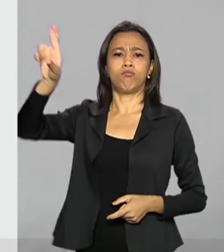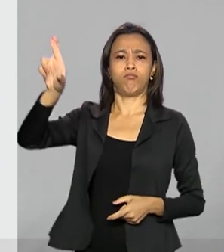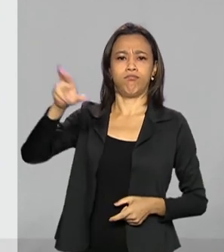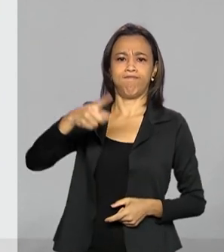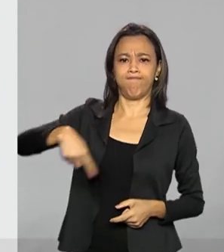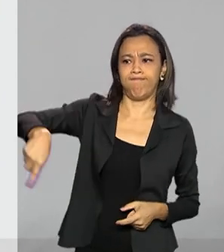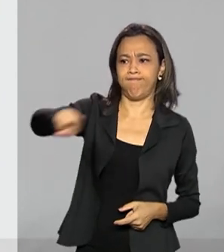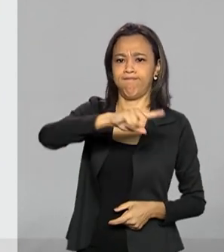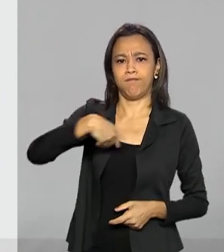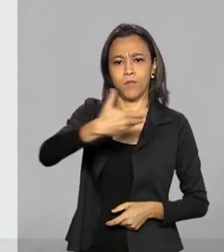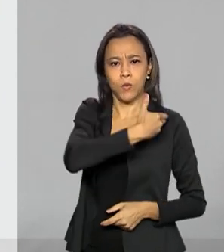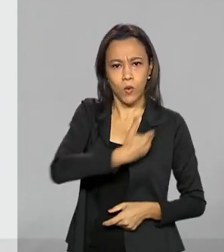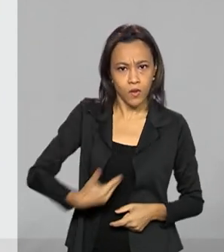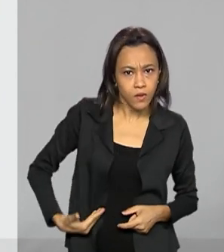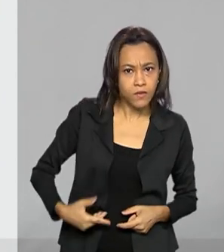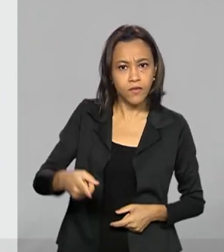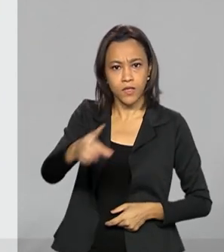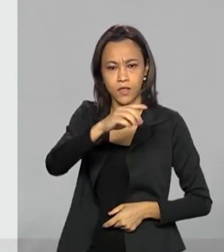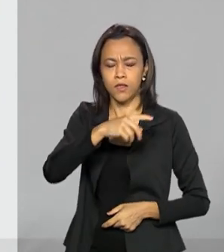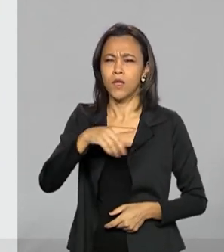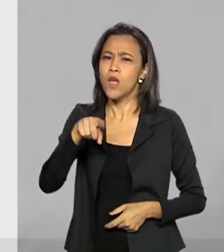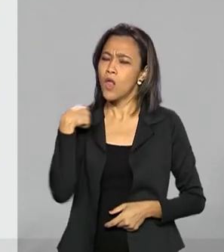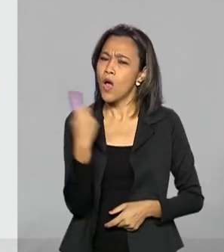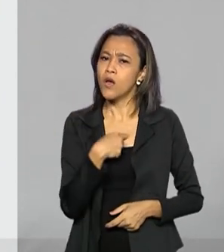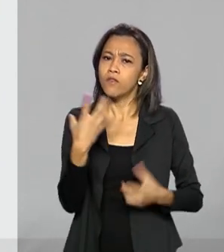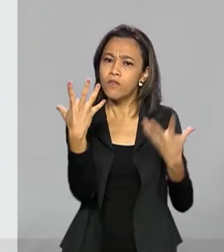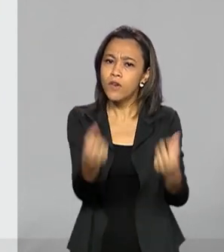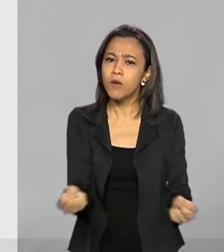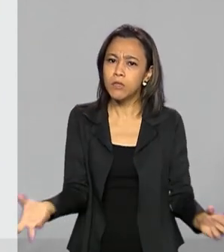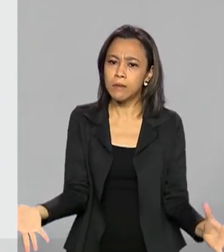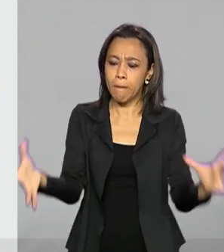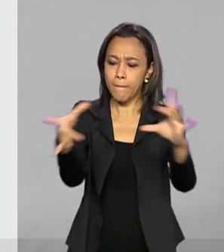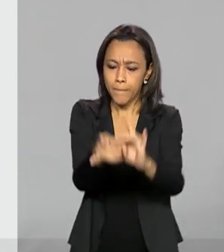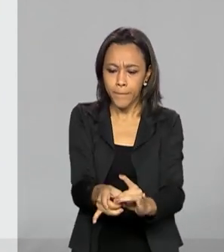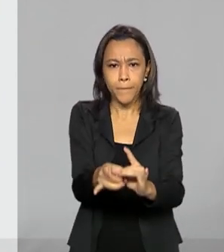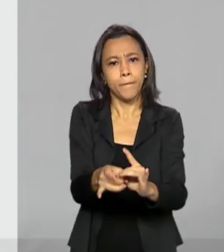Nós vamos ter que fazer aqui uma parceria, todo mundo junto.